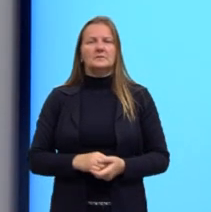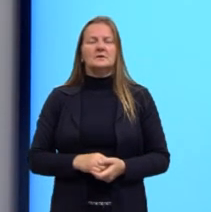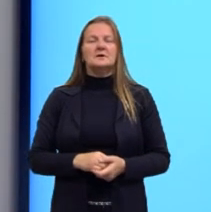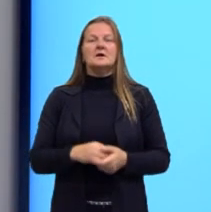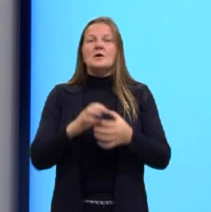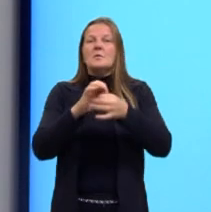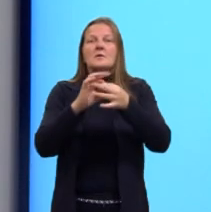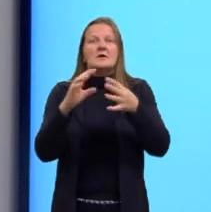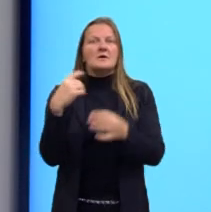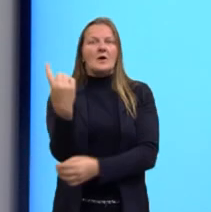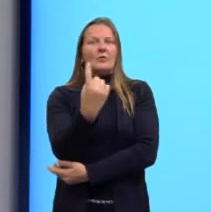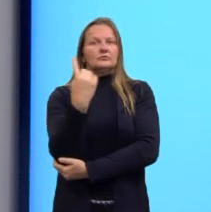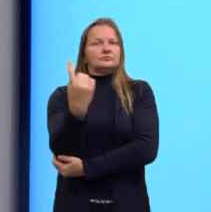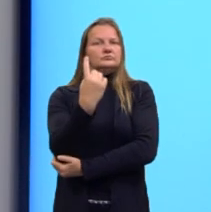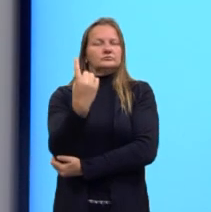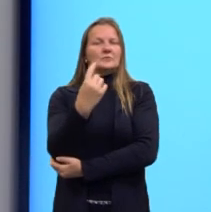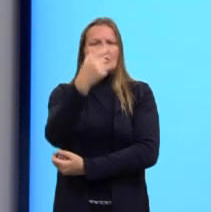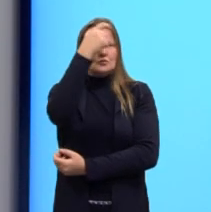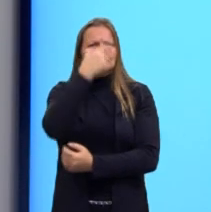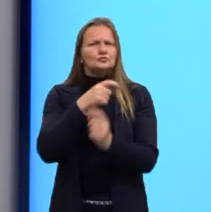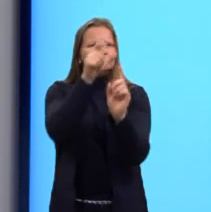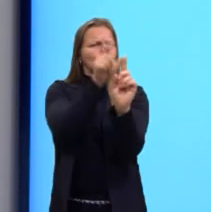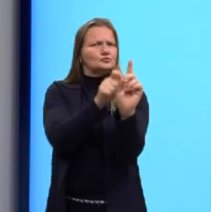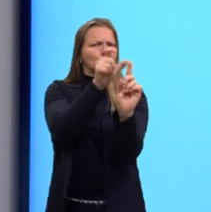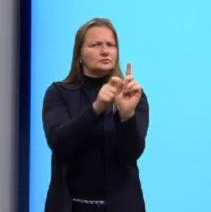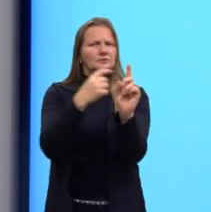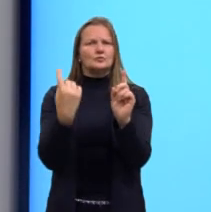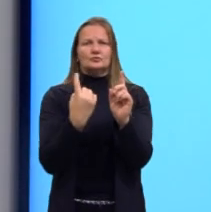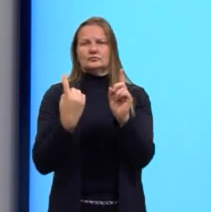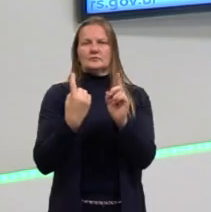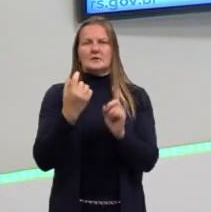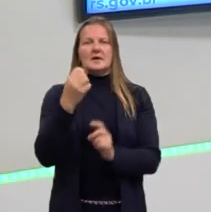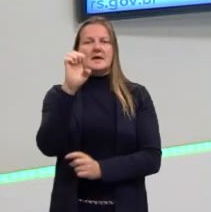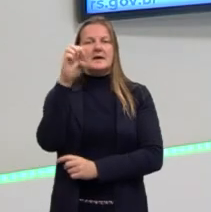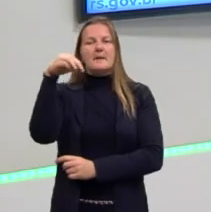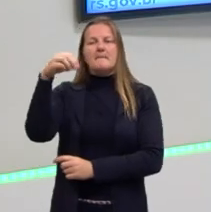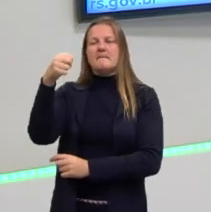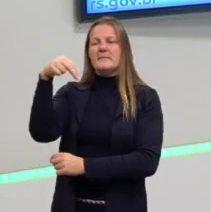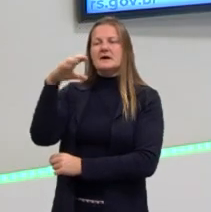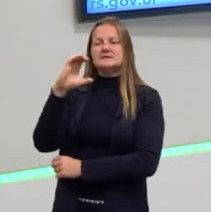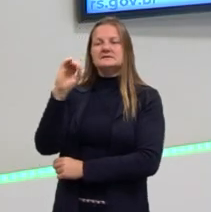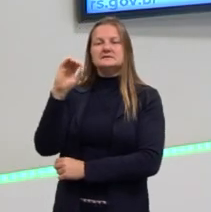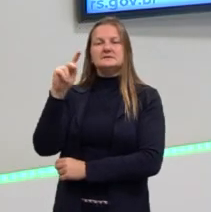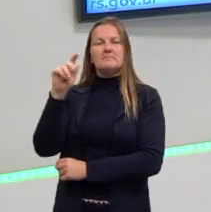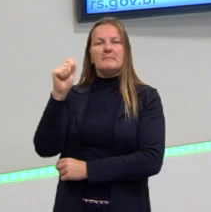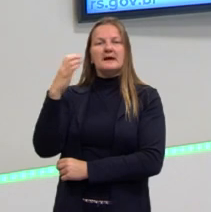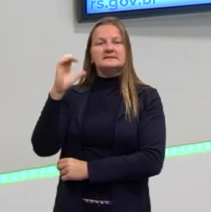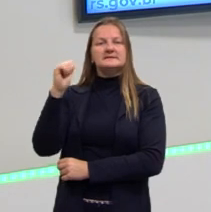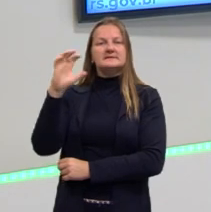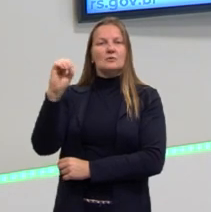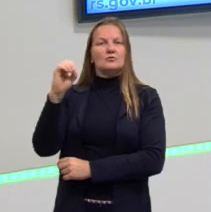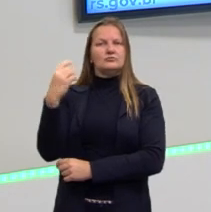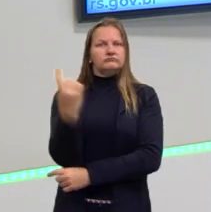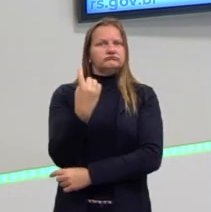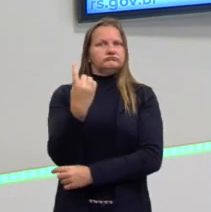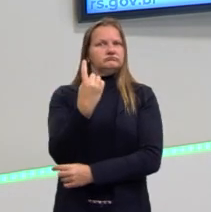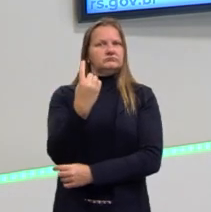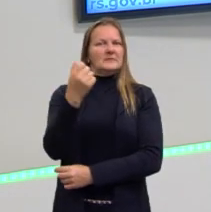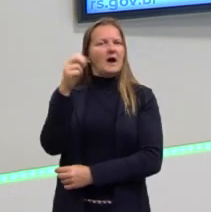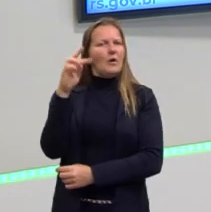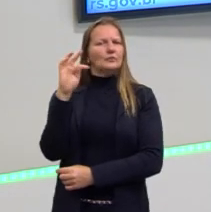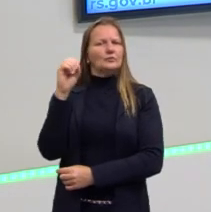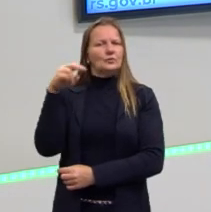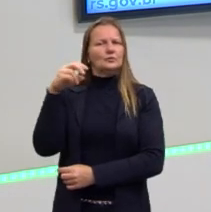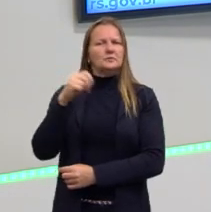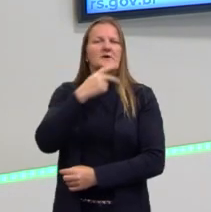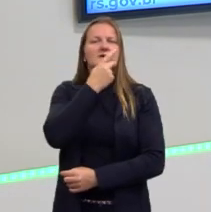emancipação do sujeito. O que é emancipação? É um sujeito que consegue ser, um sujeito emancipado, isso, o